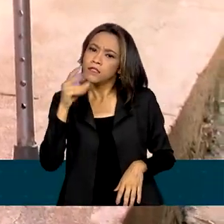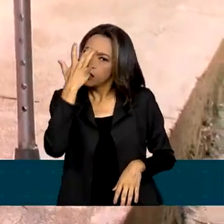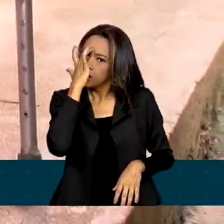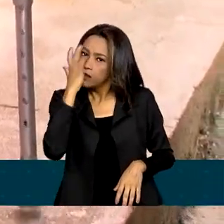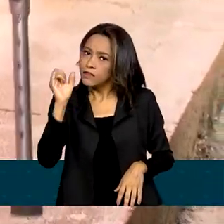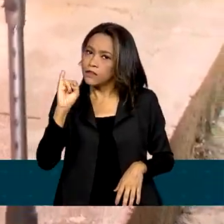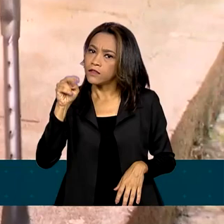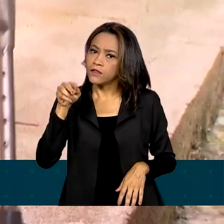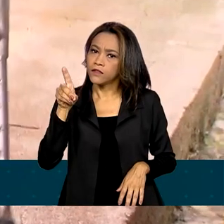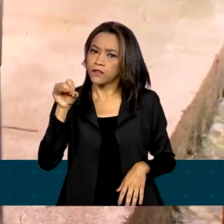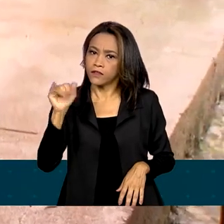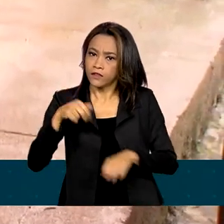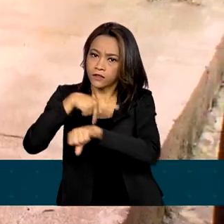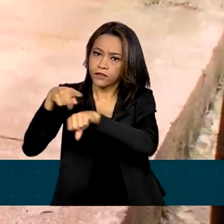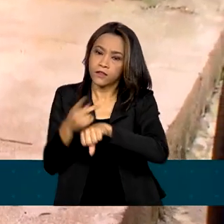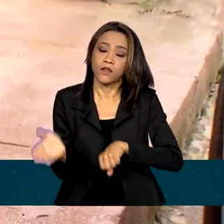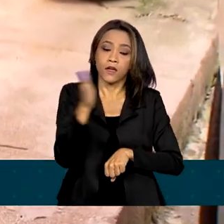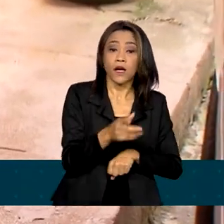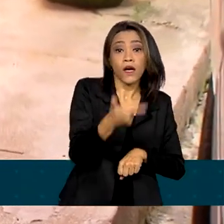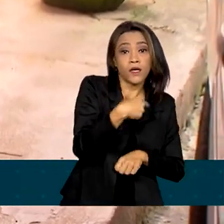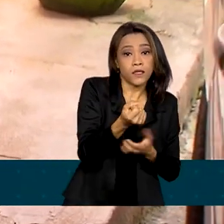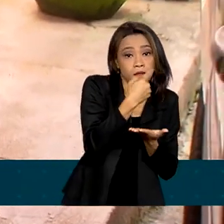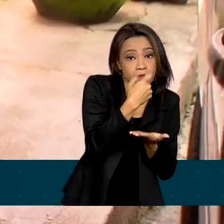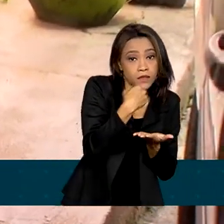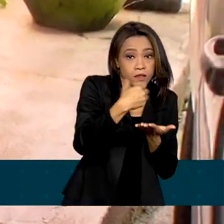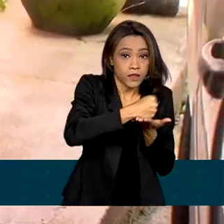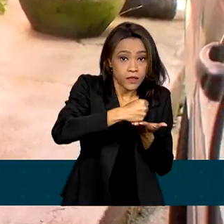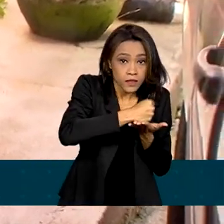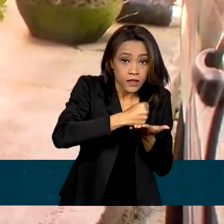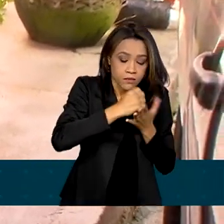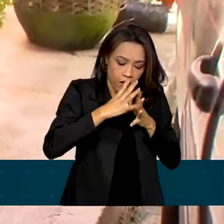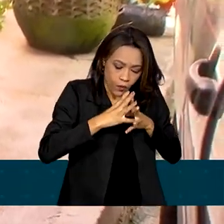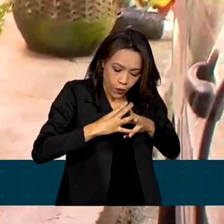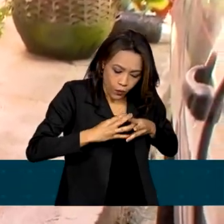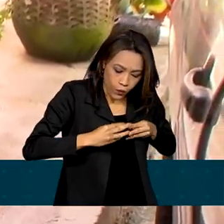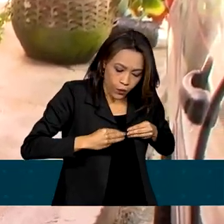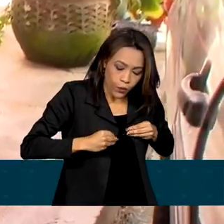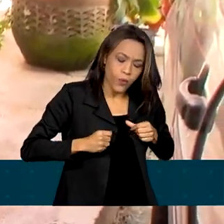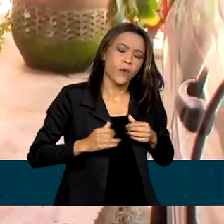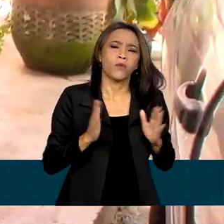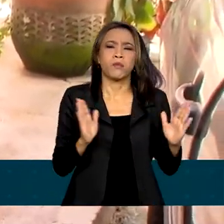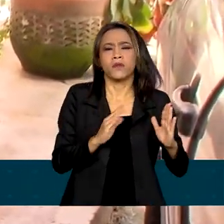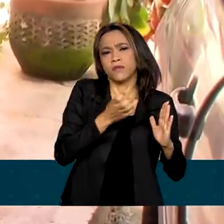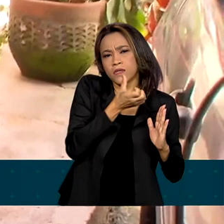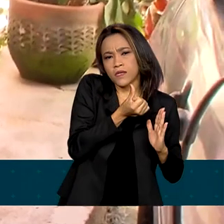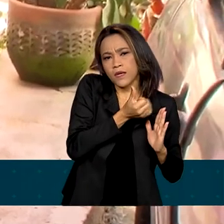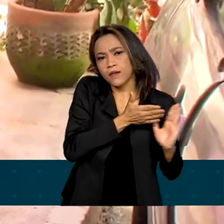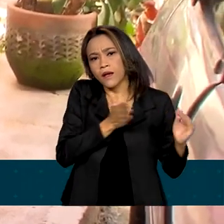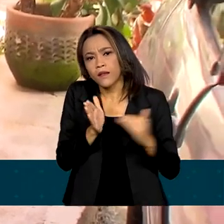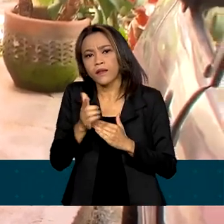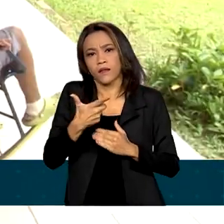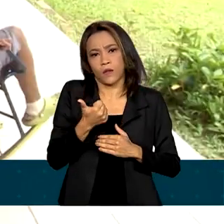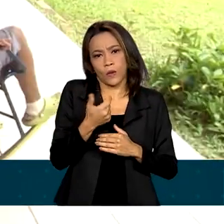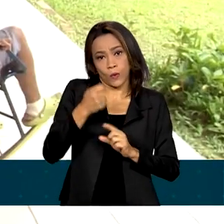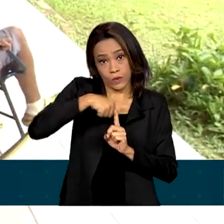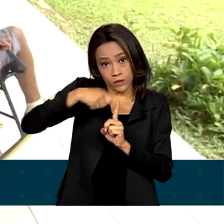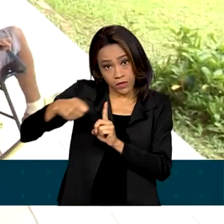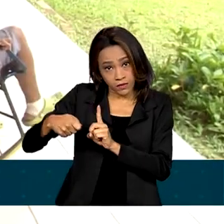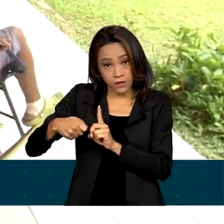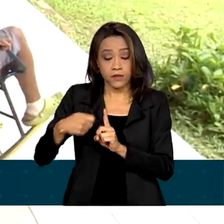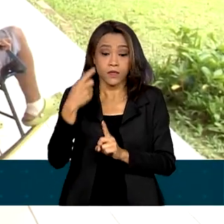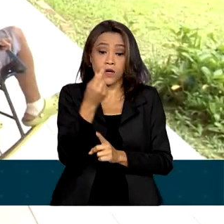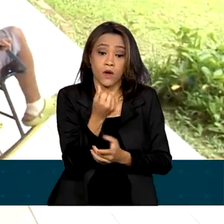ambos tratados com antibiótico rifampicina, durante seis a doze meses. A medicação é